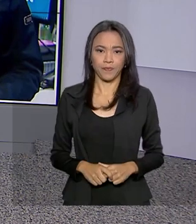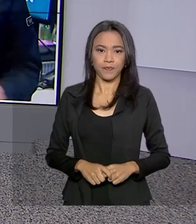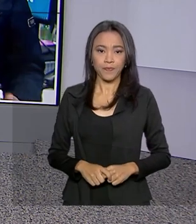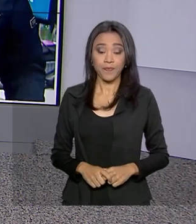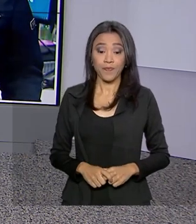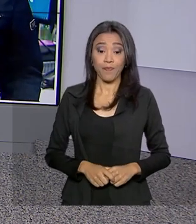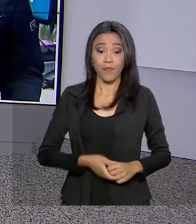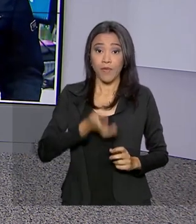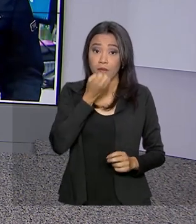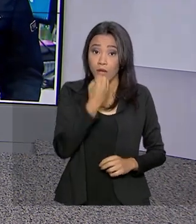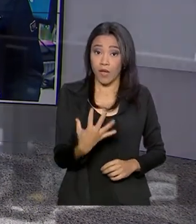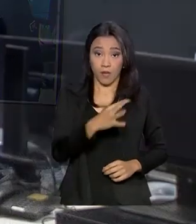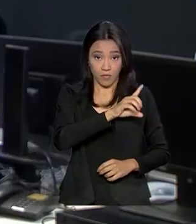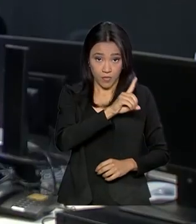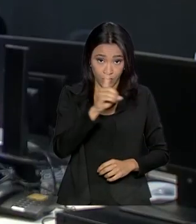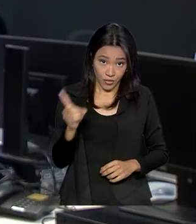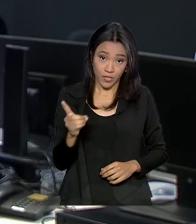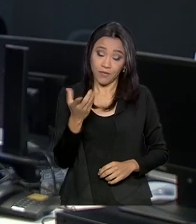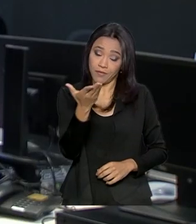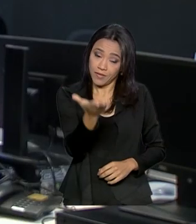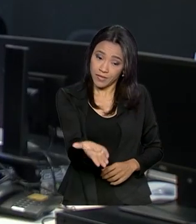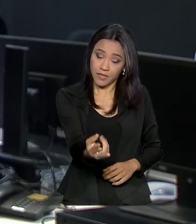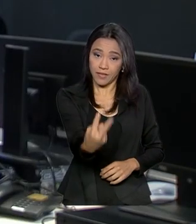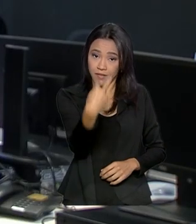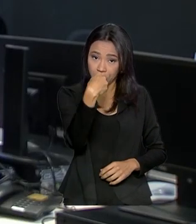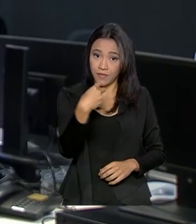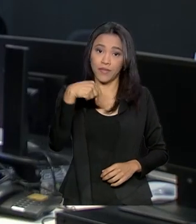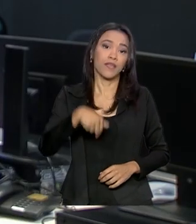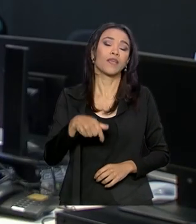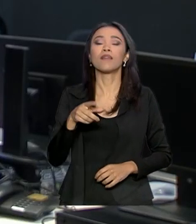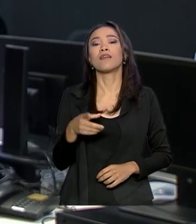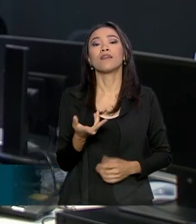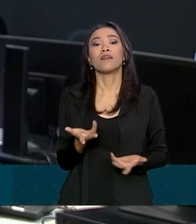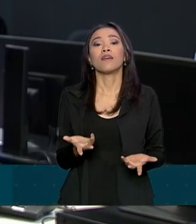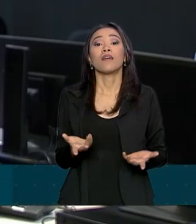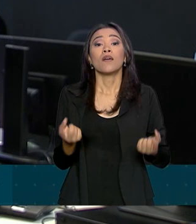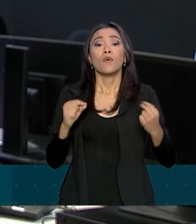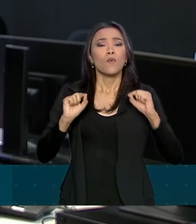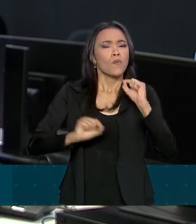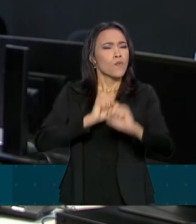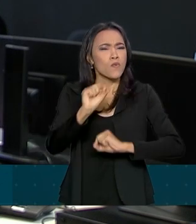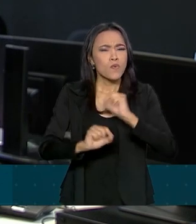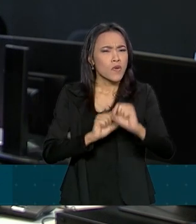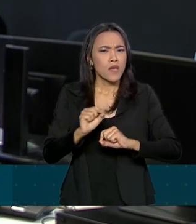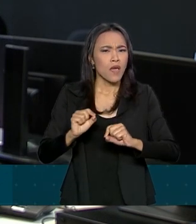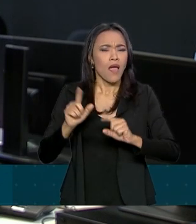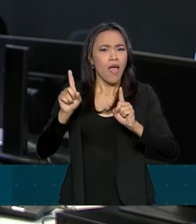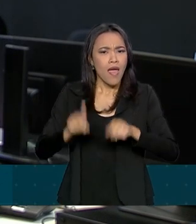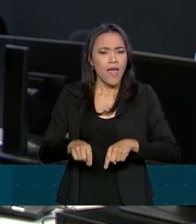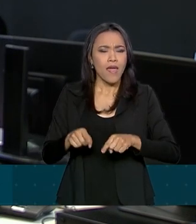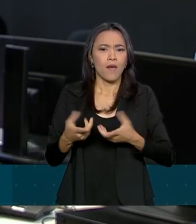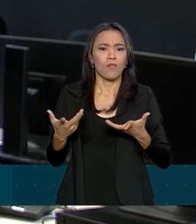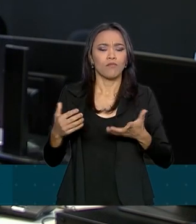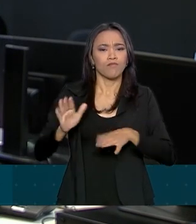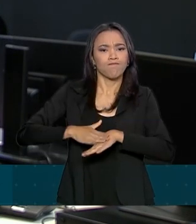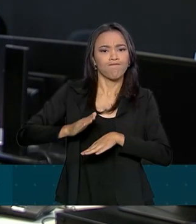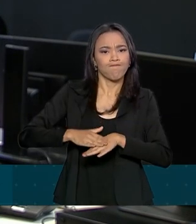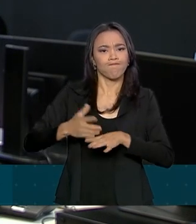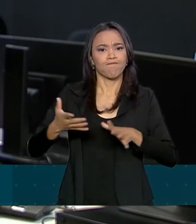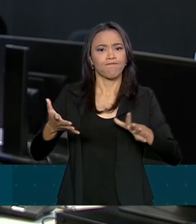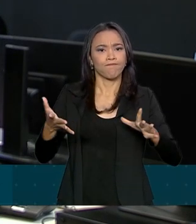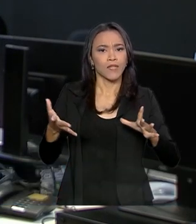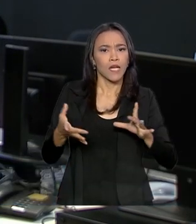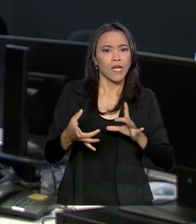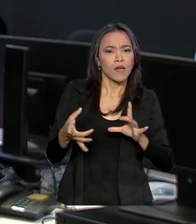Bom dia, Renata. Bom dia a você que acompanha o Brasil em Dia. A iniciativa faz parte do programa Petrobras Conexões para